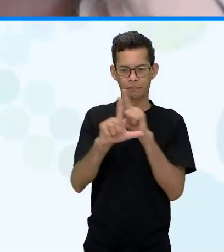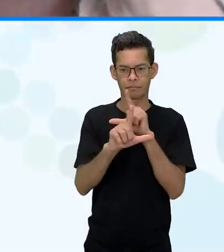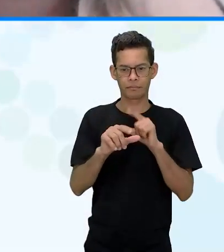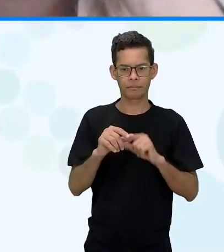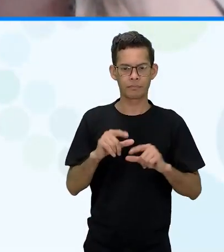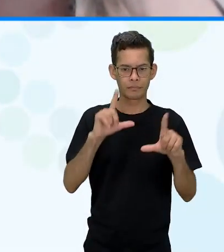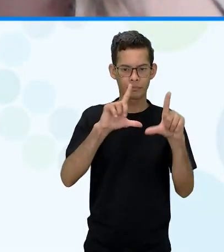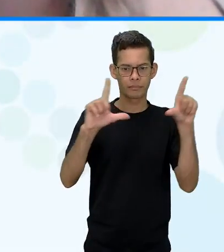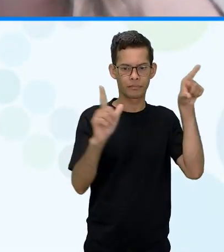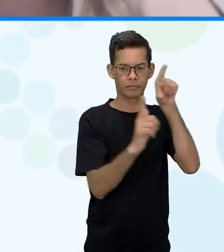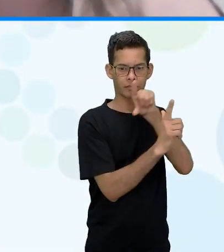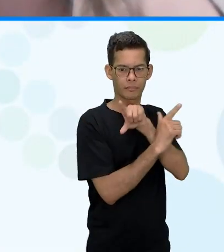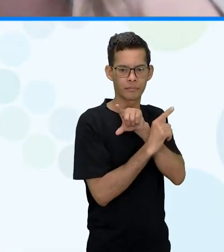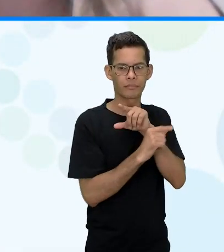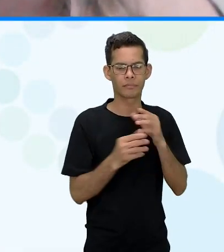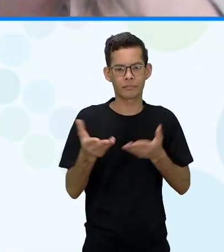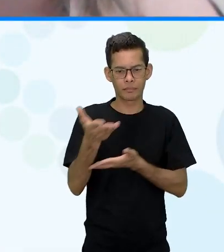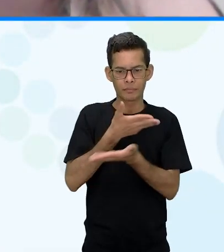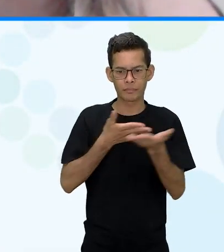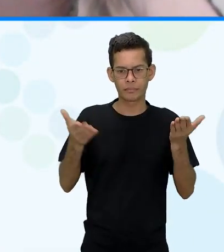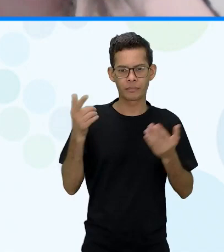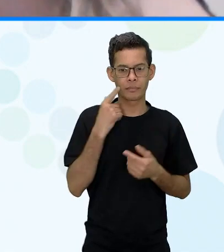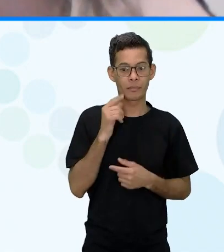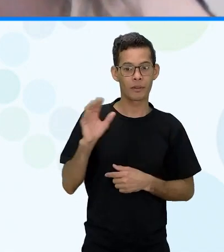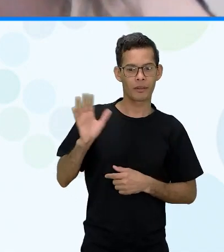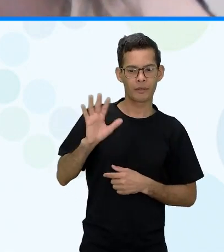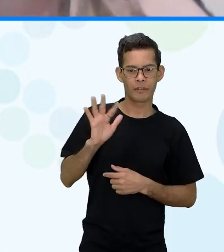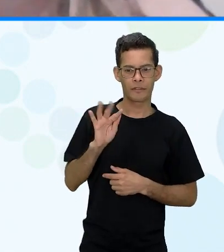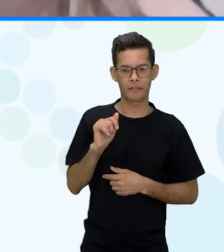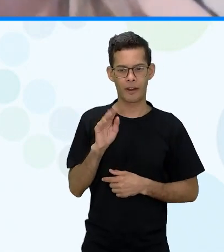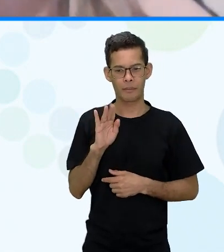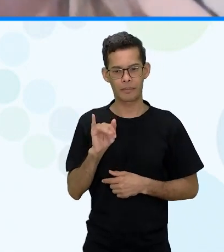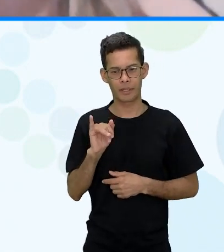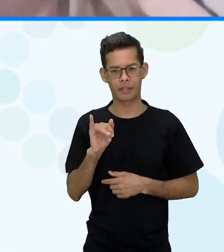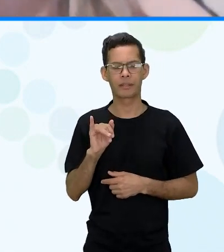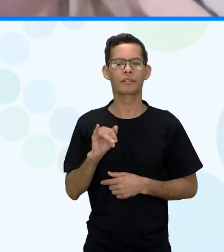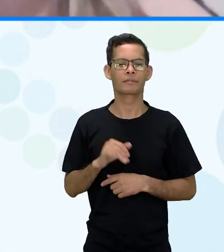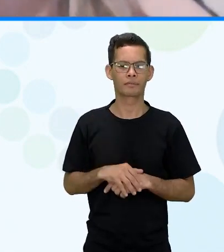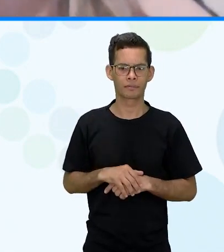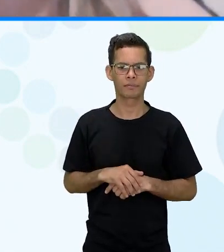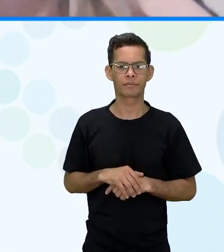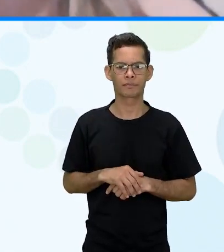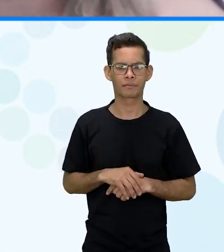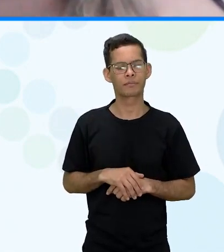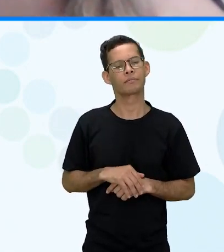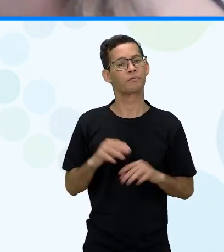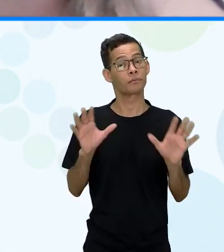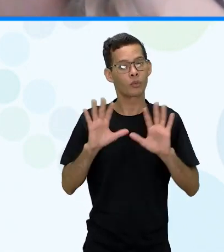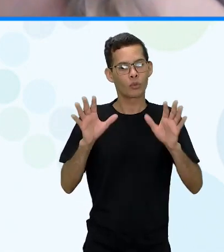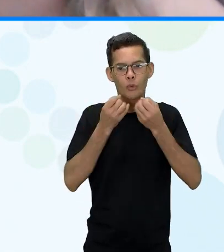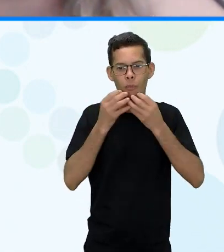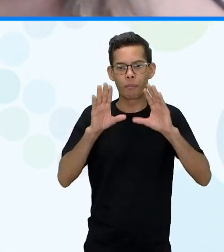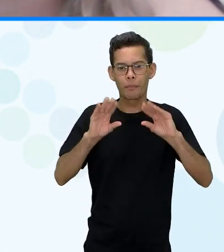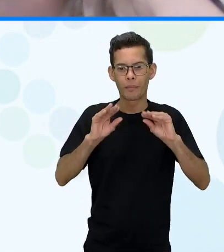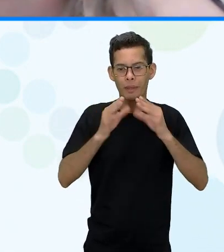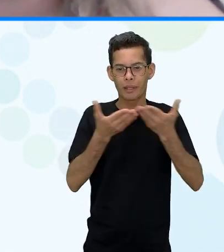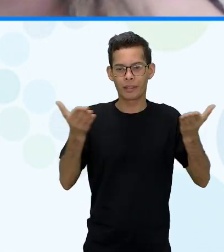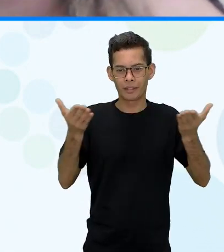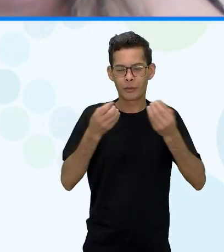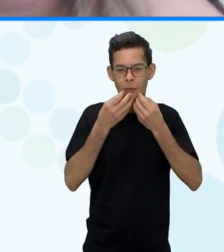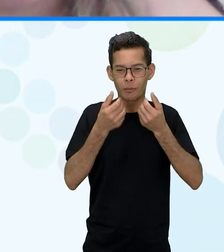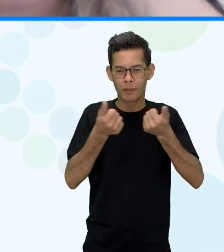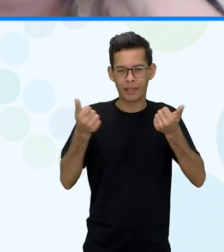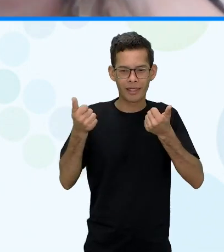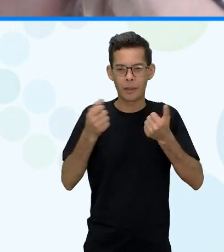É quem? Não estou conseguindo. É a Fabi. Oi, Fabi, pode falar. Oi, tudo bem, gente? Vamos vê